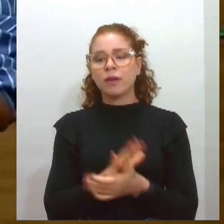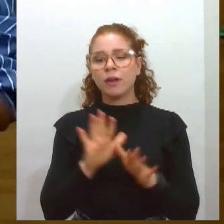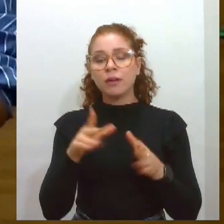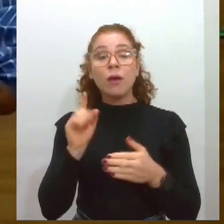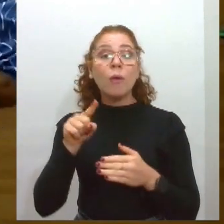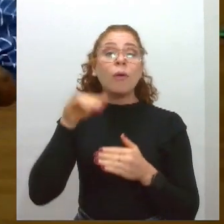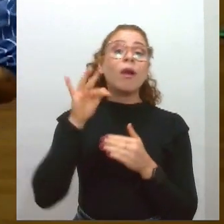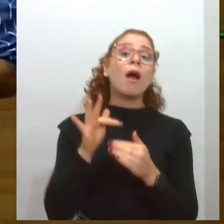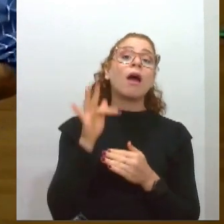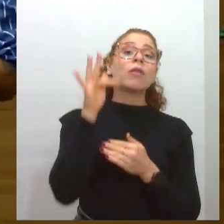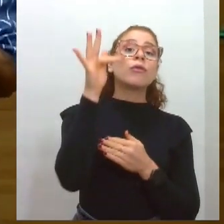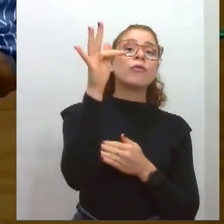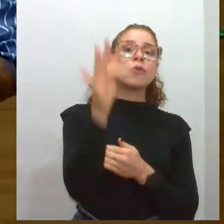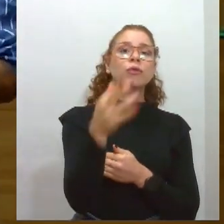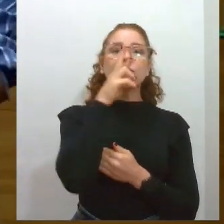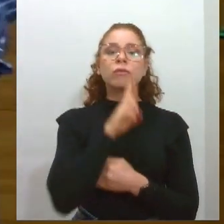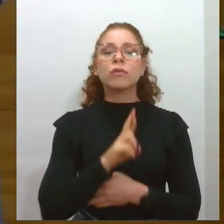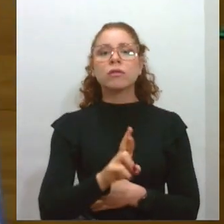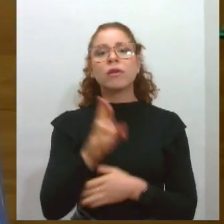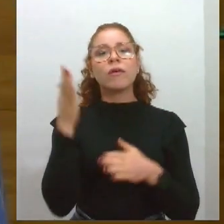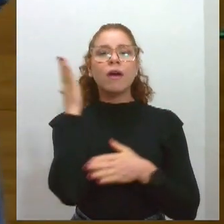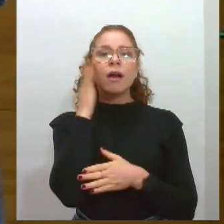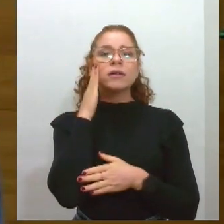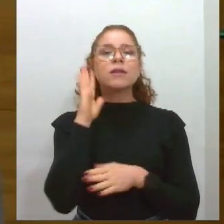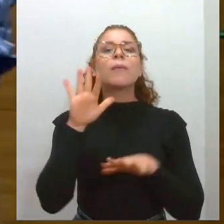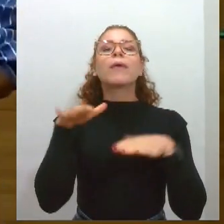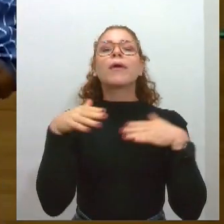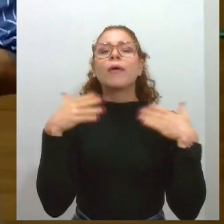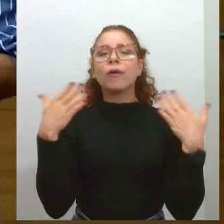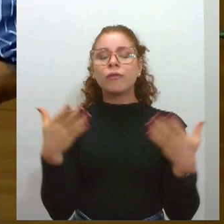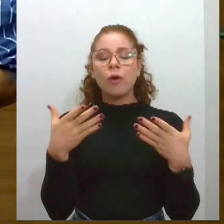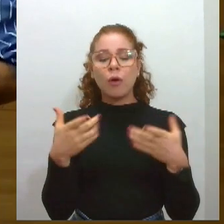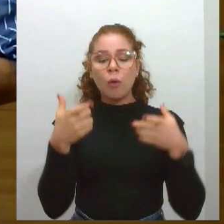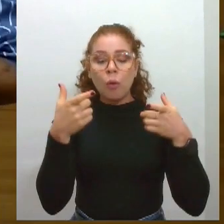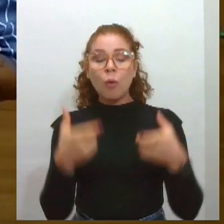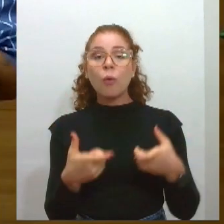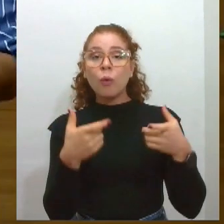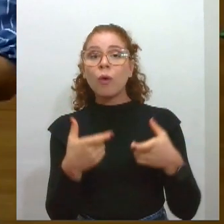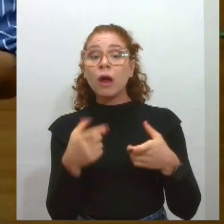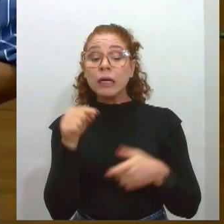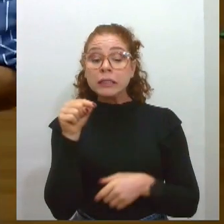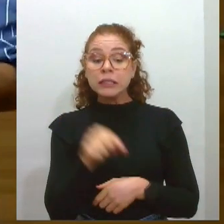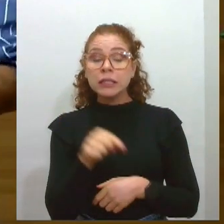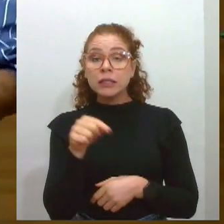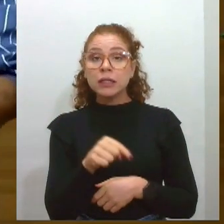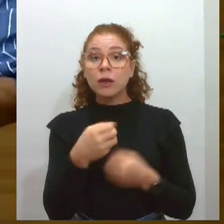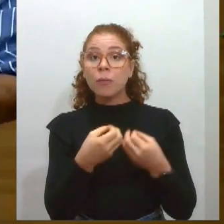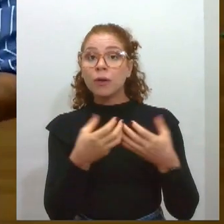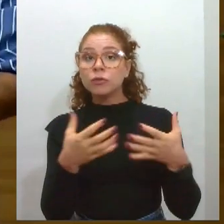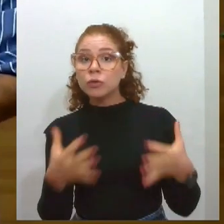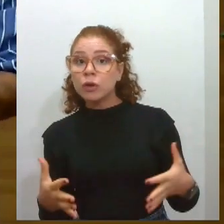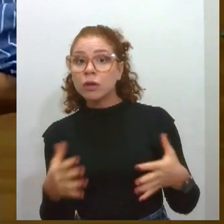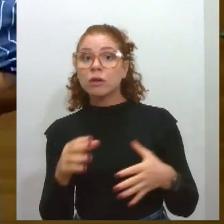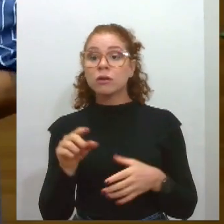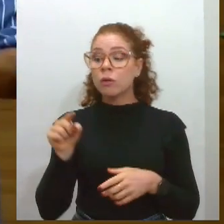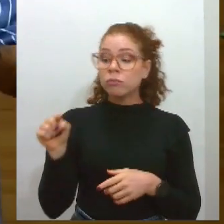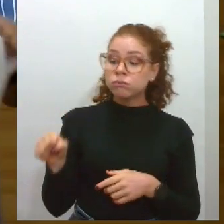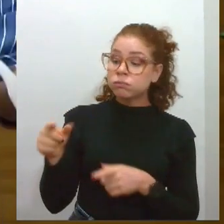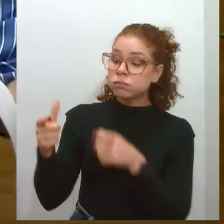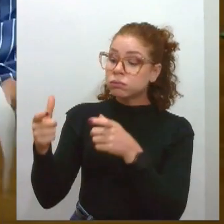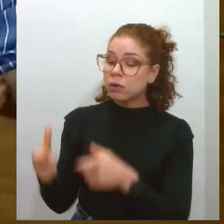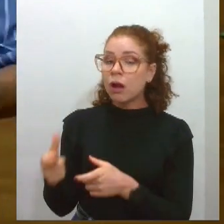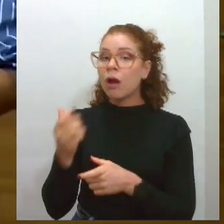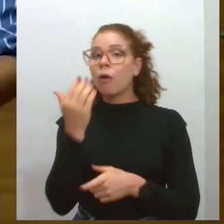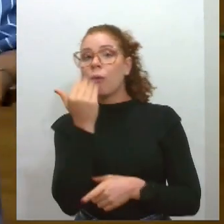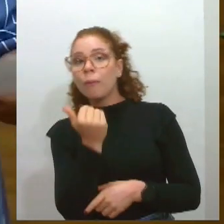Ele vai saber o ponto crucial onde foi afetado. Olha, teve mais probabilidade aqui na alimentação. Não, o jovem de